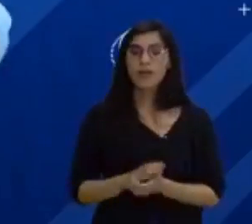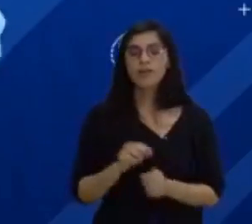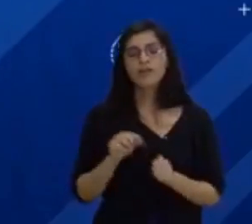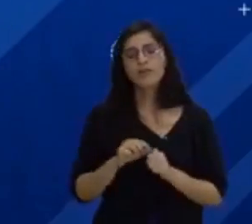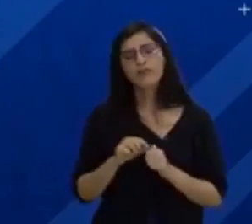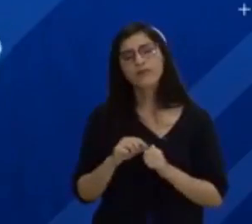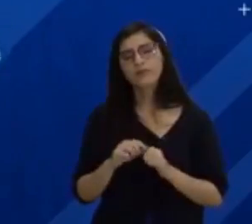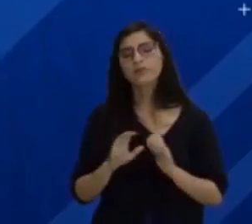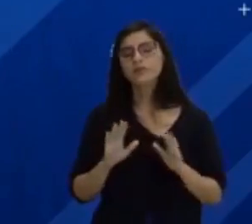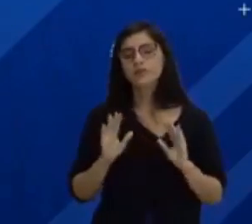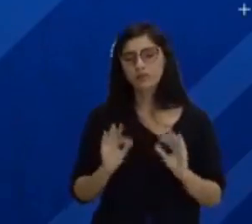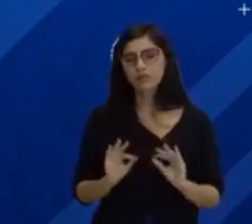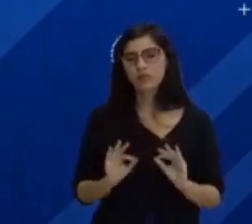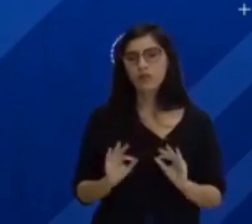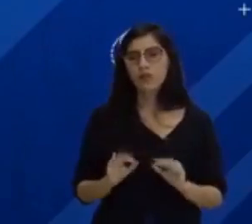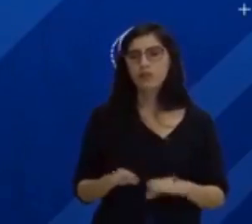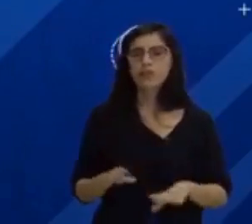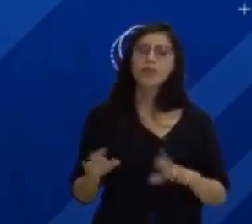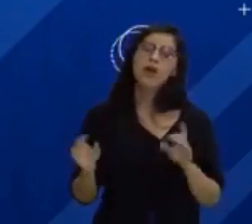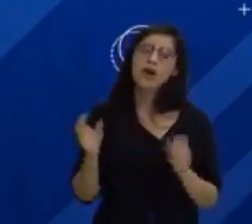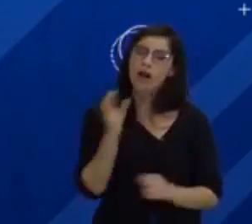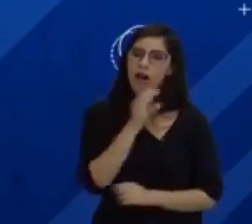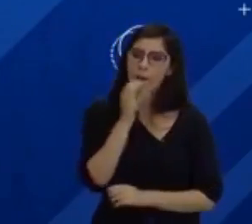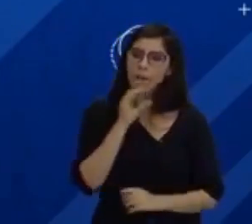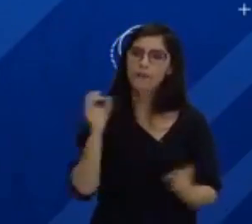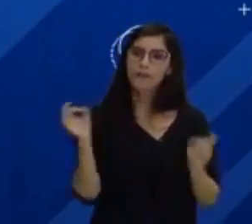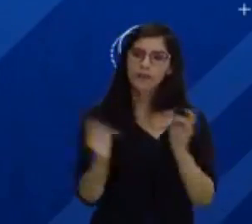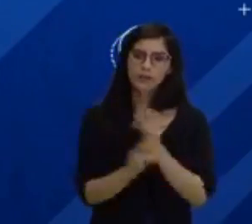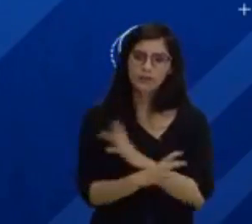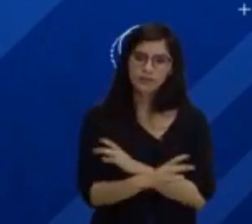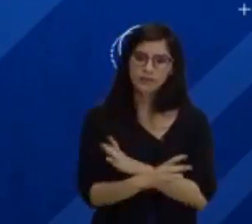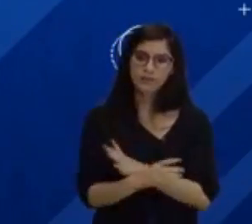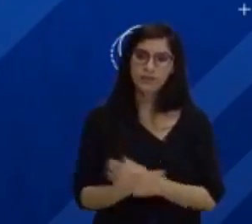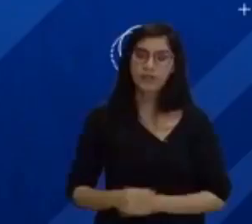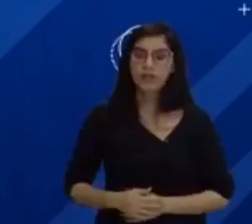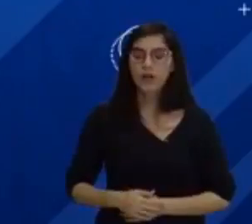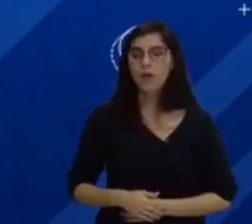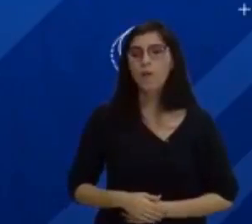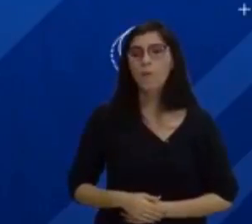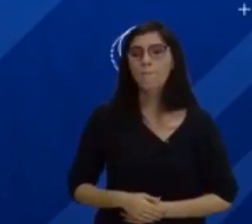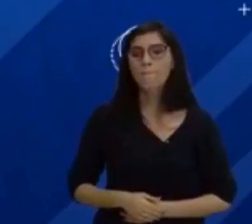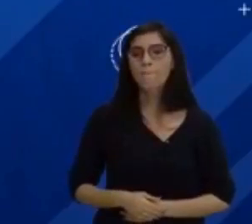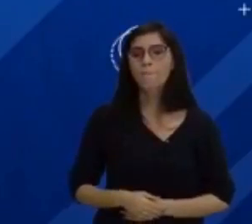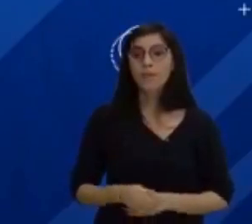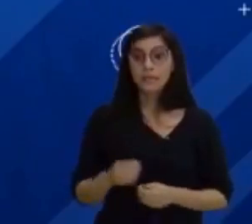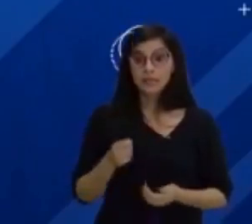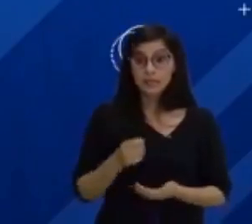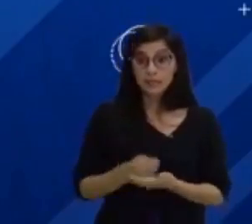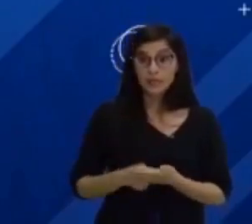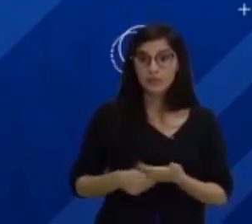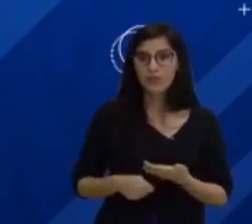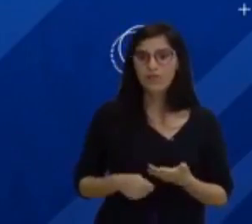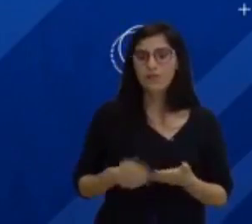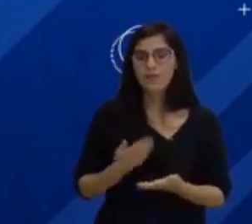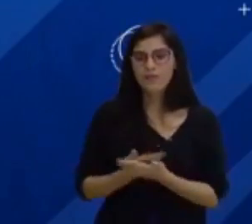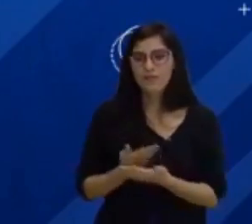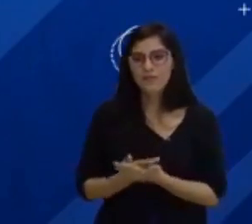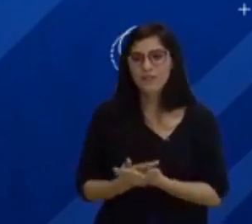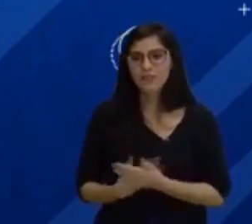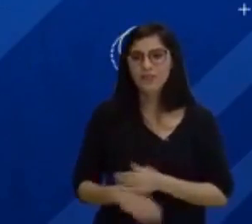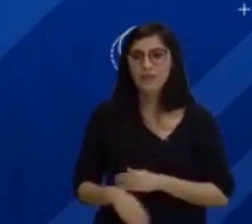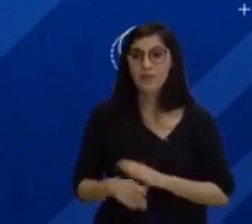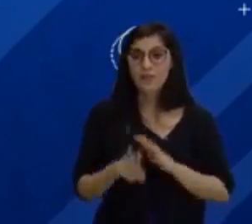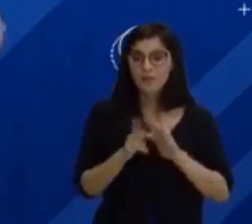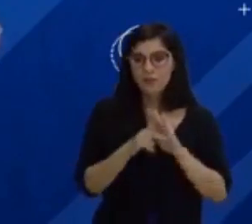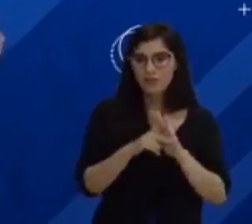eu tenho certeza que logo, logo isso tudo vai passar. Então, te prepara para mais uma aula maravilhosa do projeto